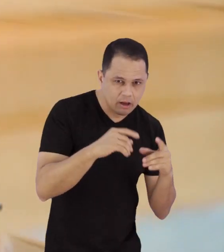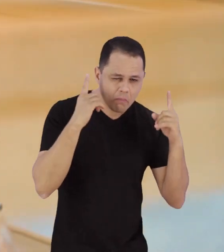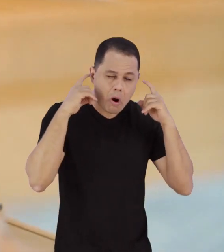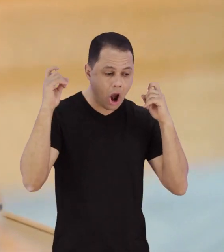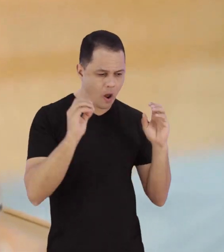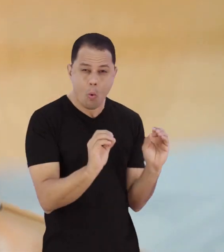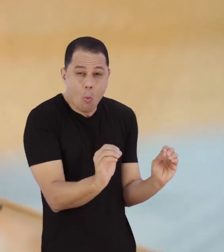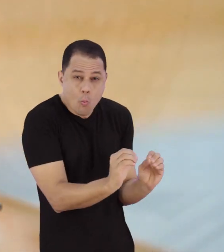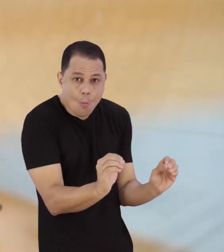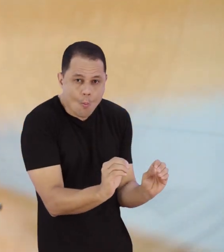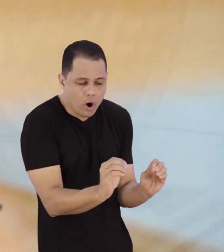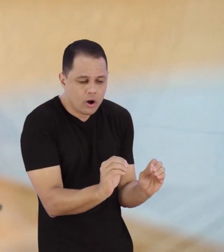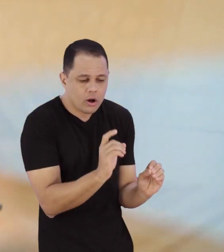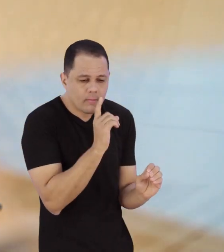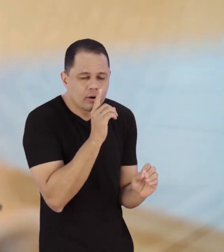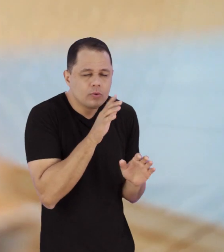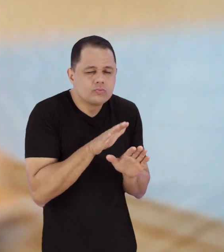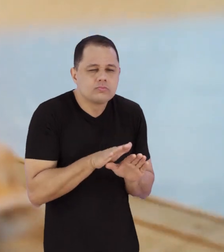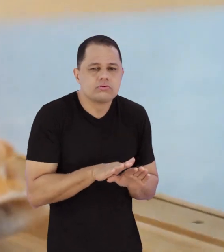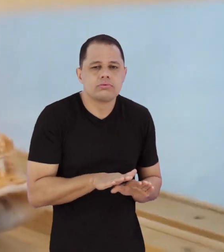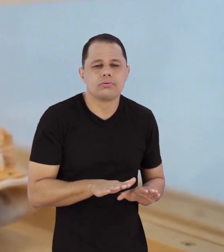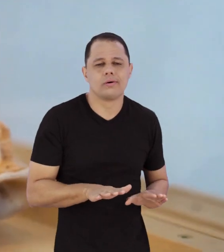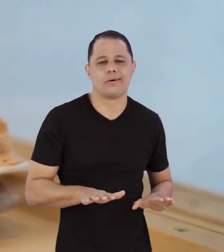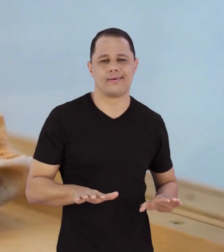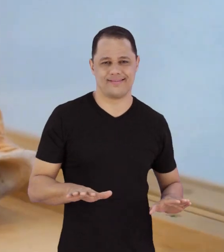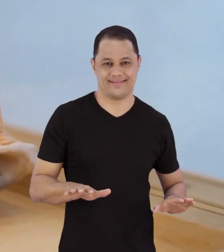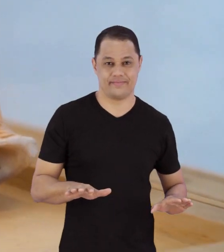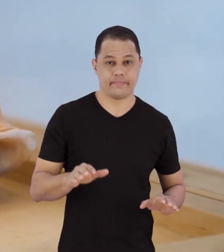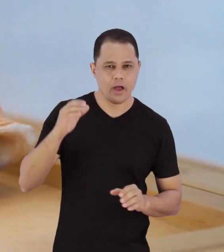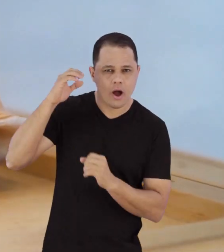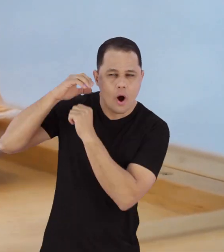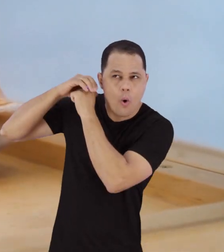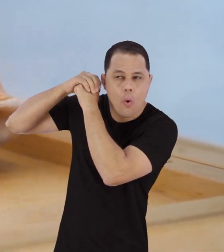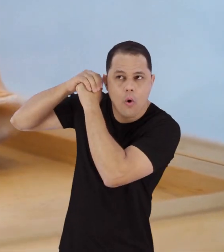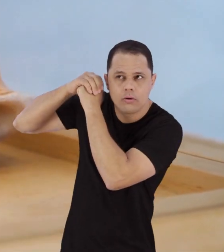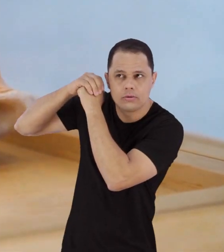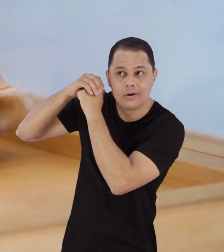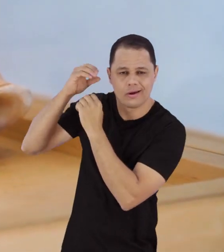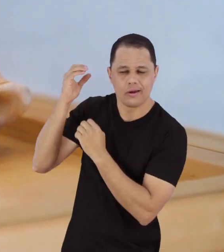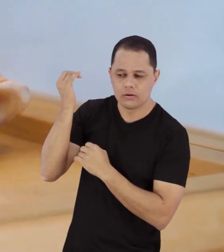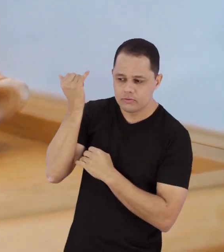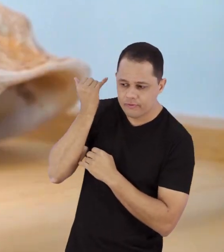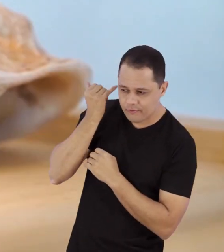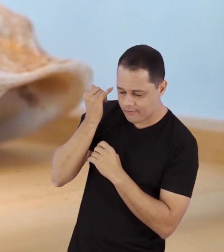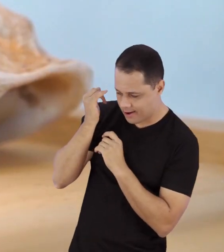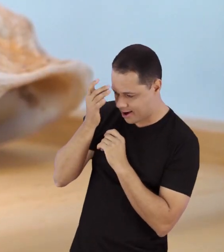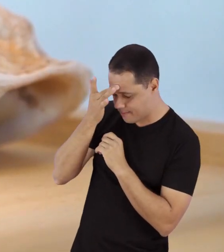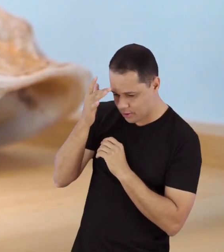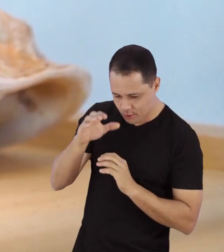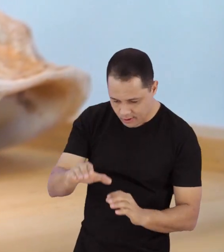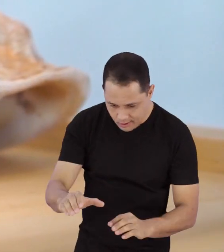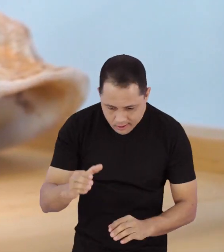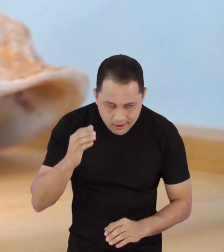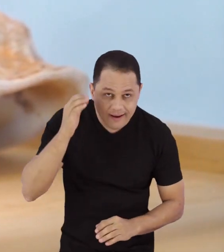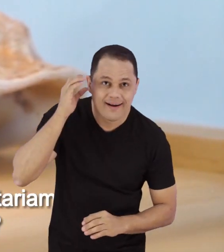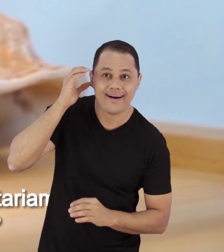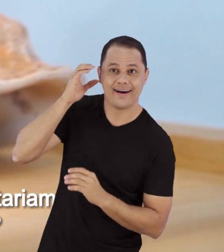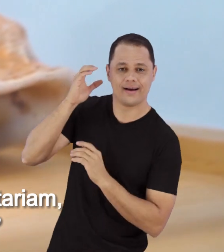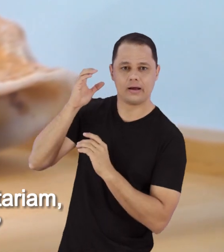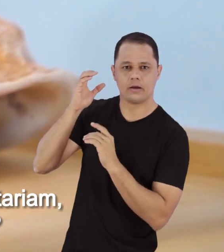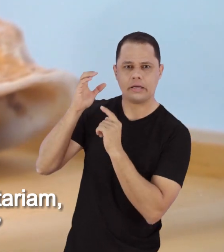preciosa da quietude. A concha poderia soprar sussurros no ouvido de quem pudesse pegá-la.